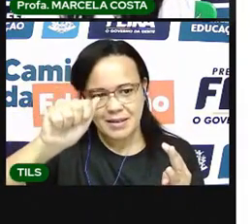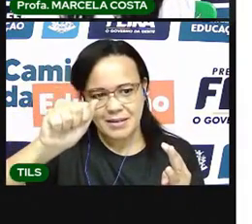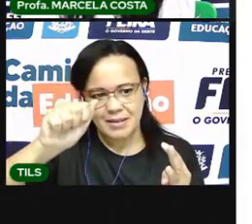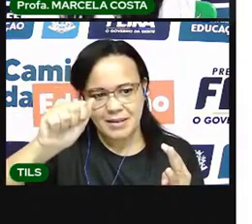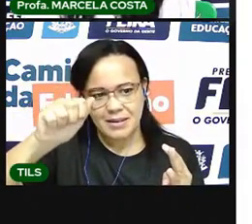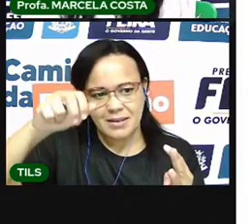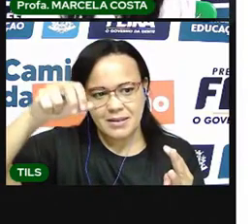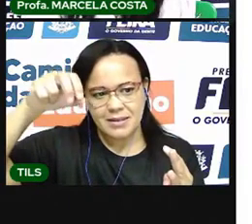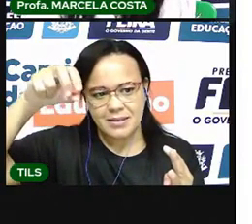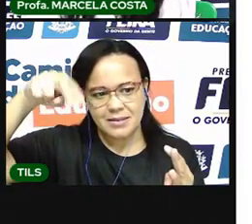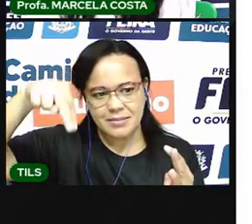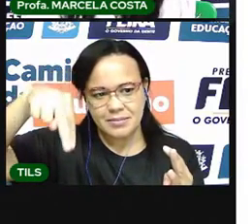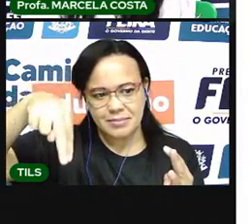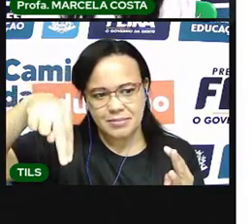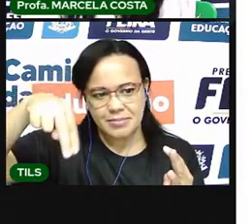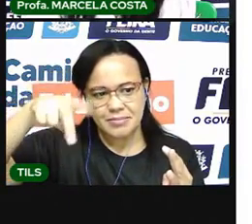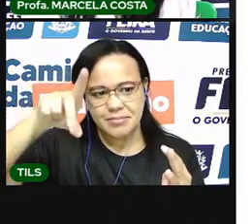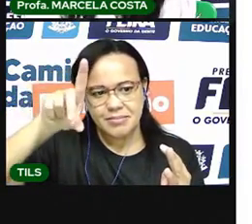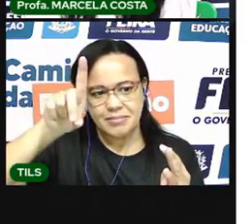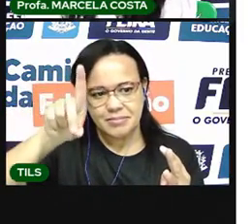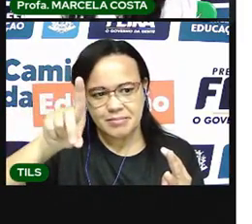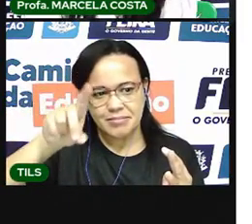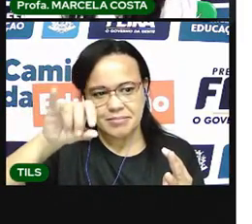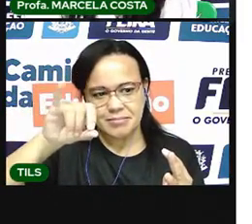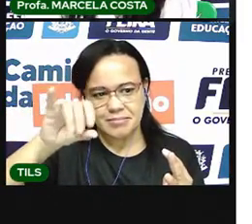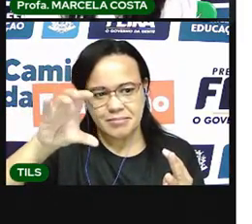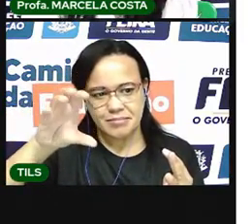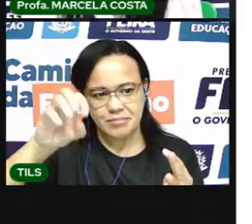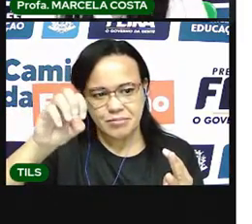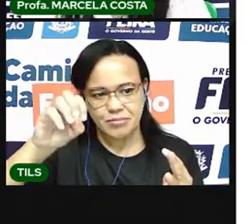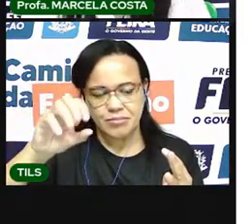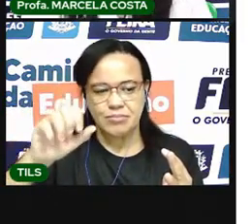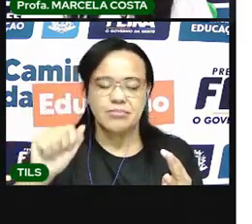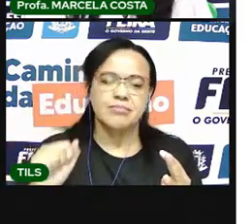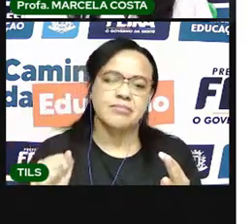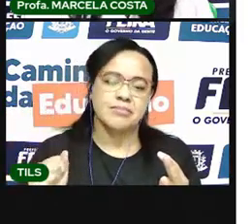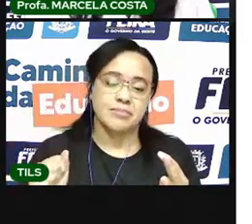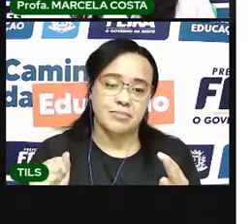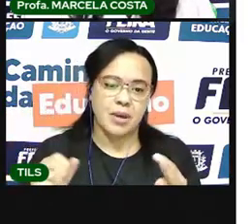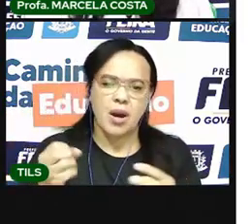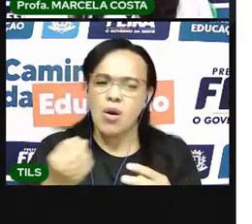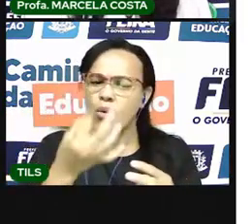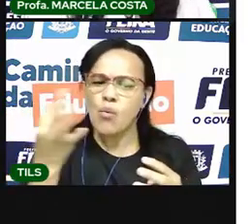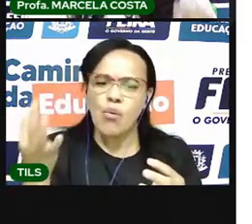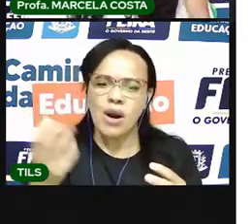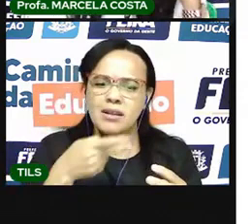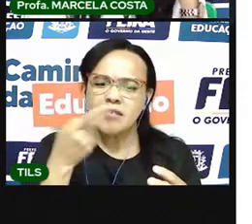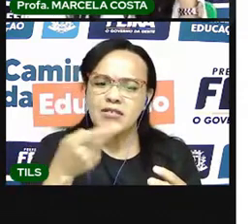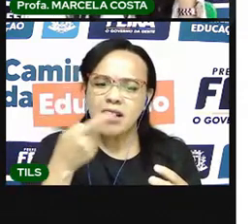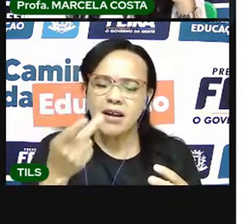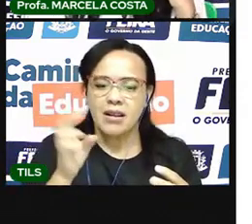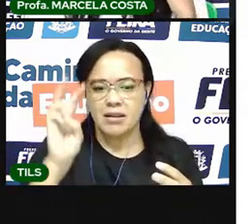Mão-di-oca. Vamos ver quantas vezes a gente abre a boca?